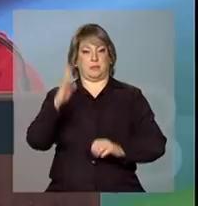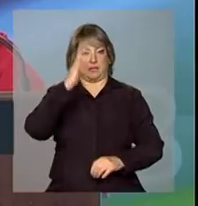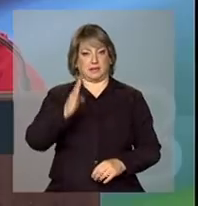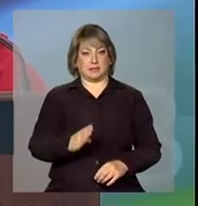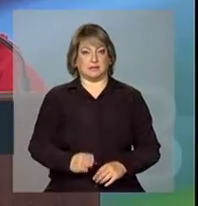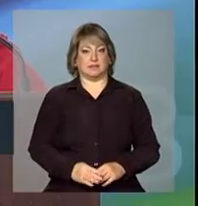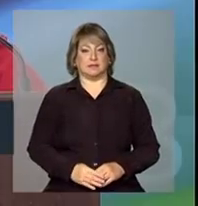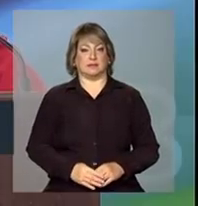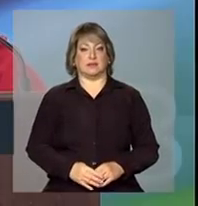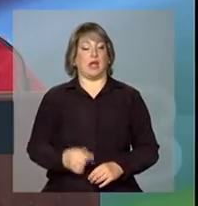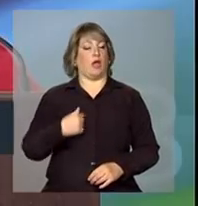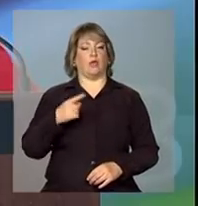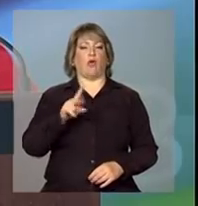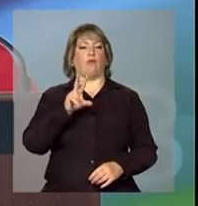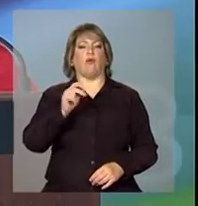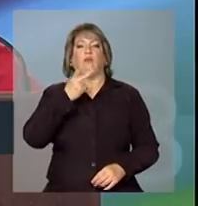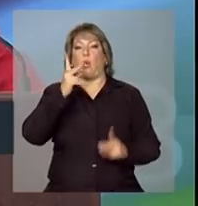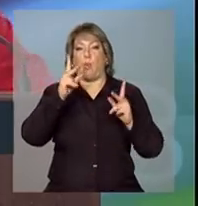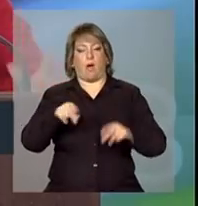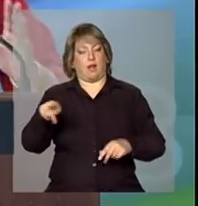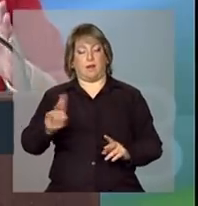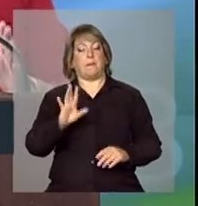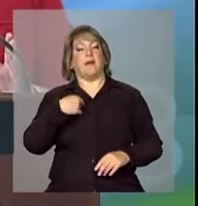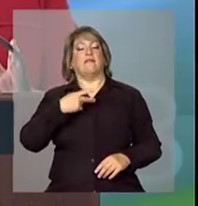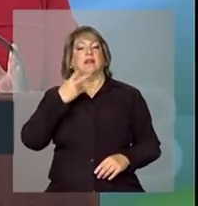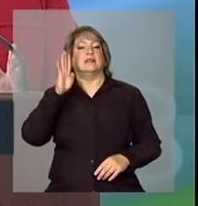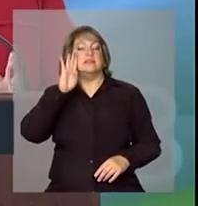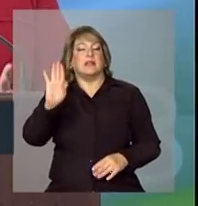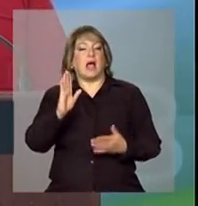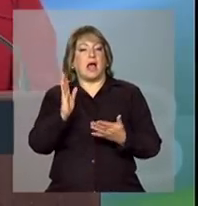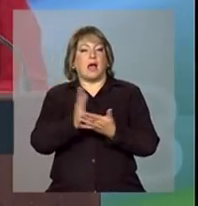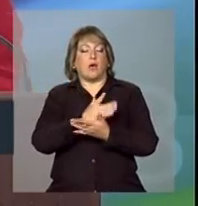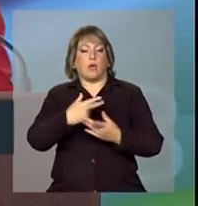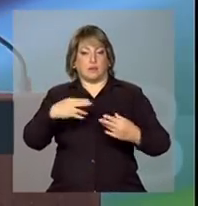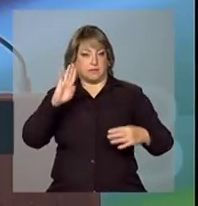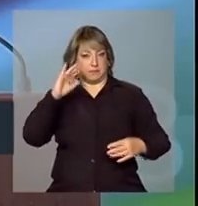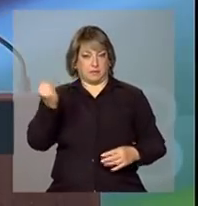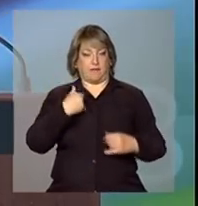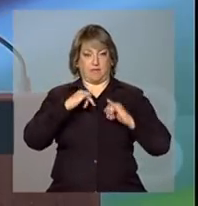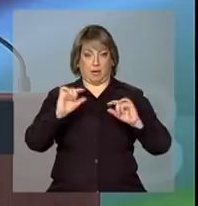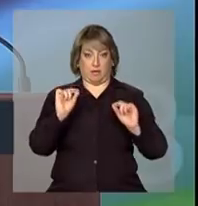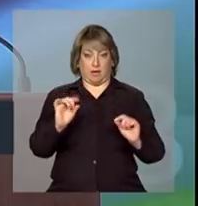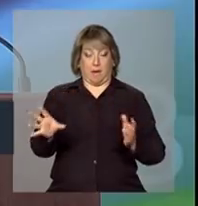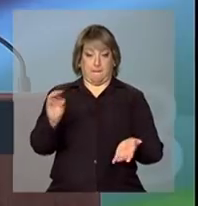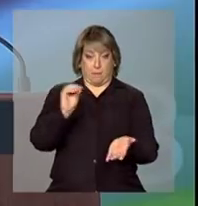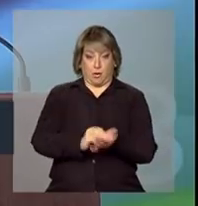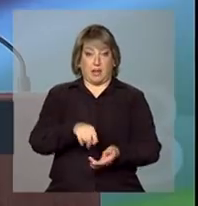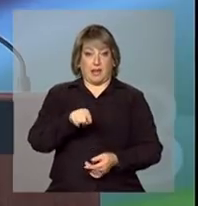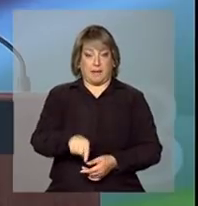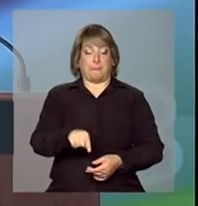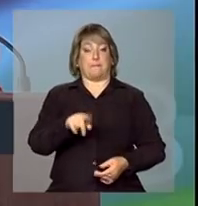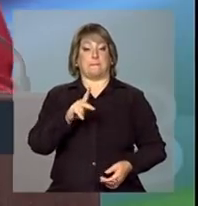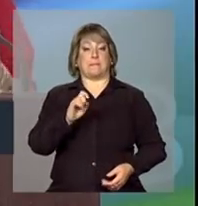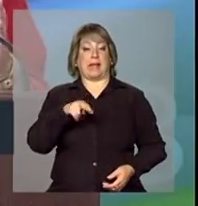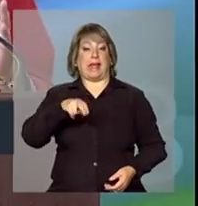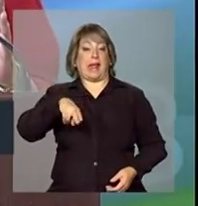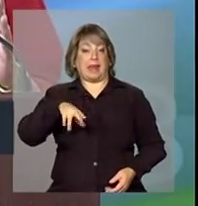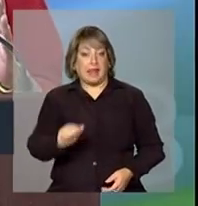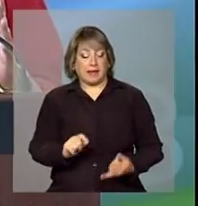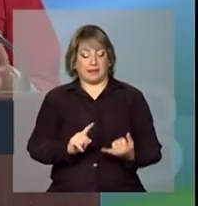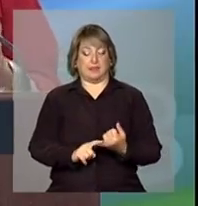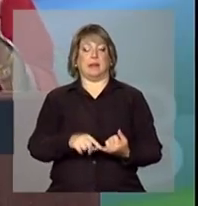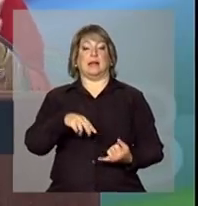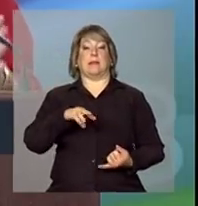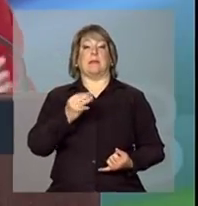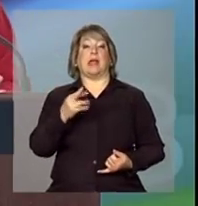alguns destaques. Colocar a microempresa e a pequena empresa, ou